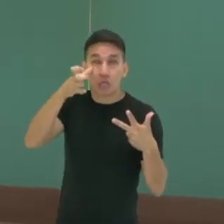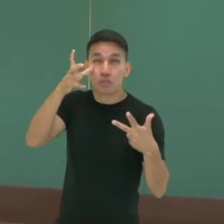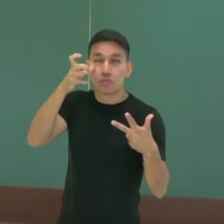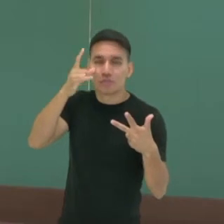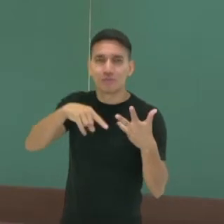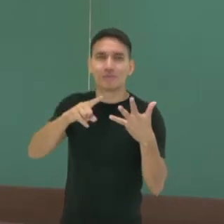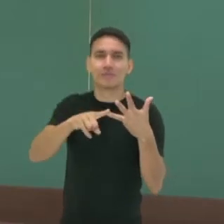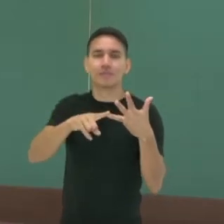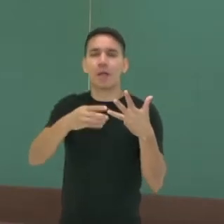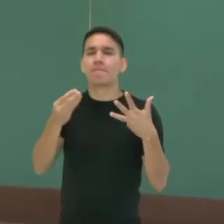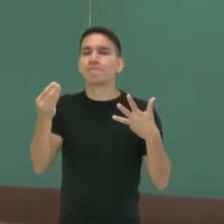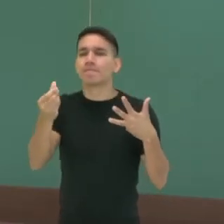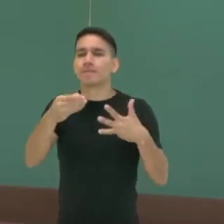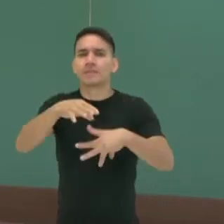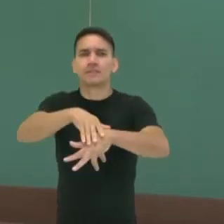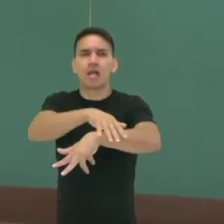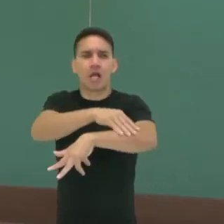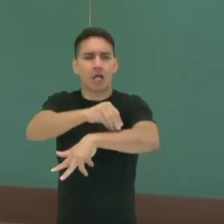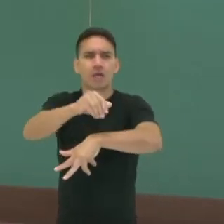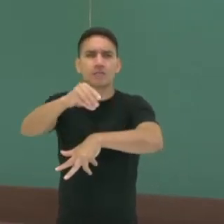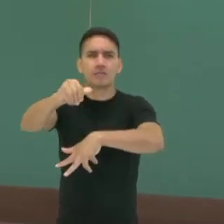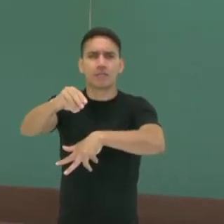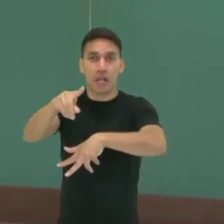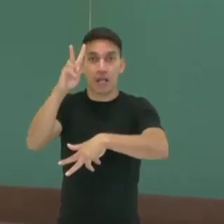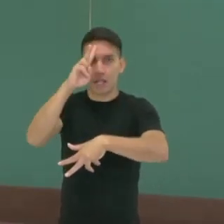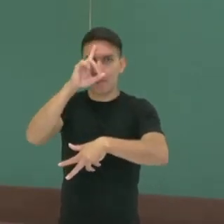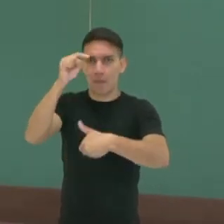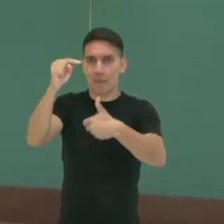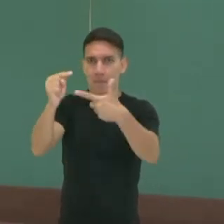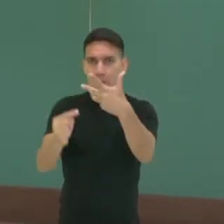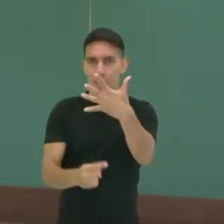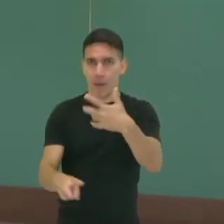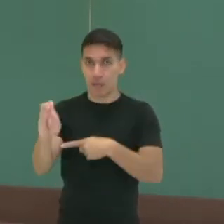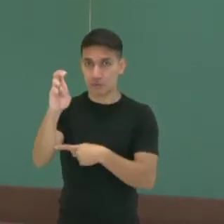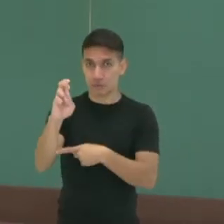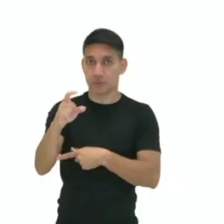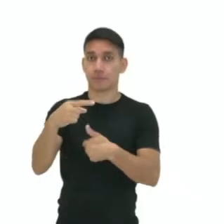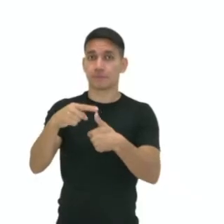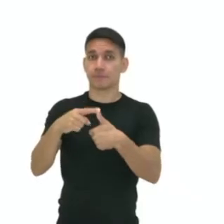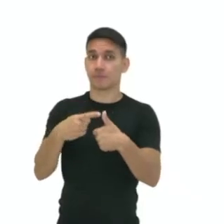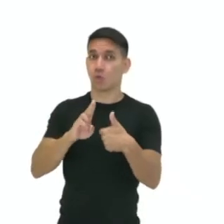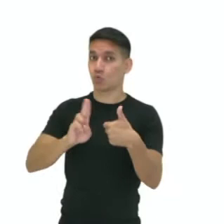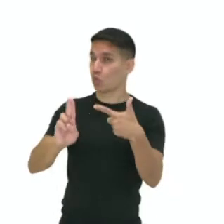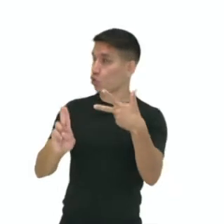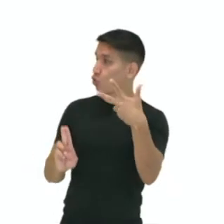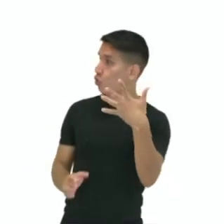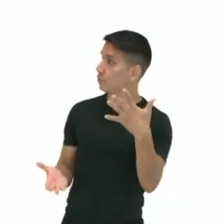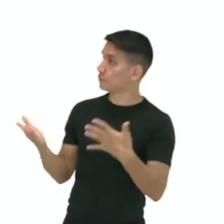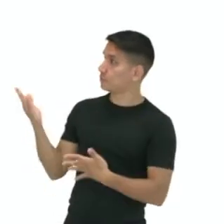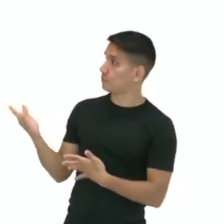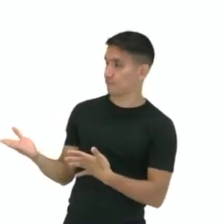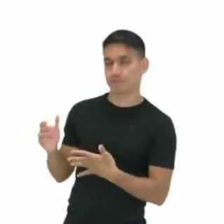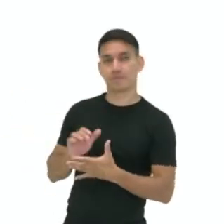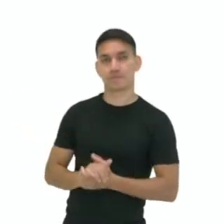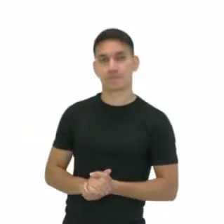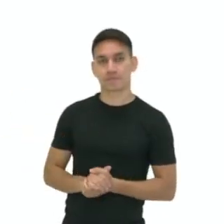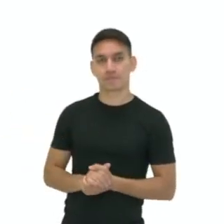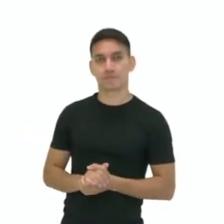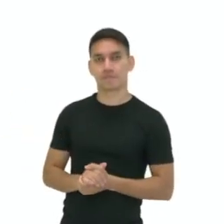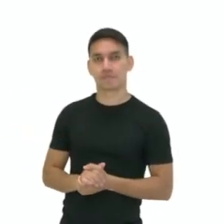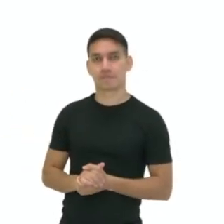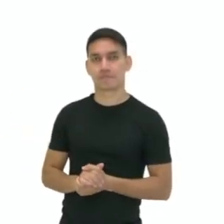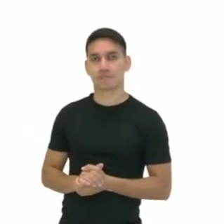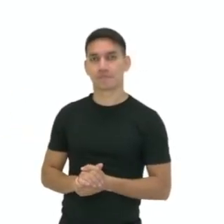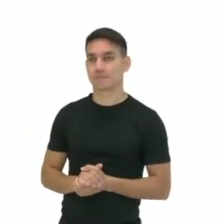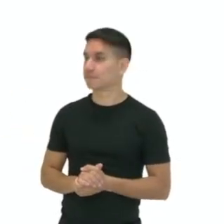texturas. Lembram dos cinco sentidos? Olfato, paladar, audição,